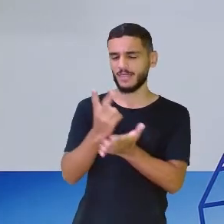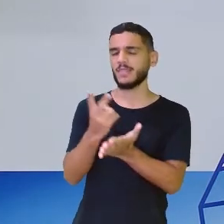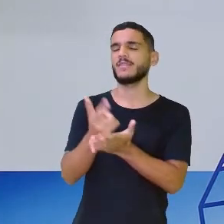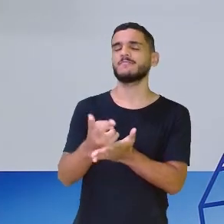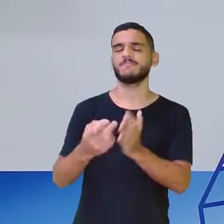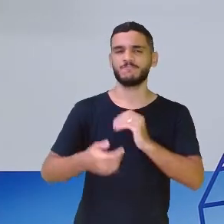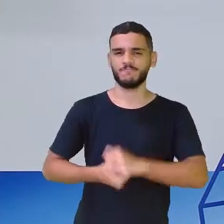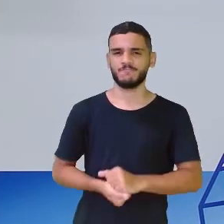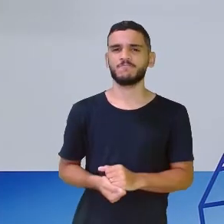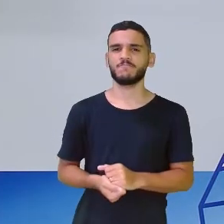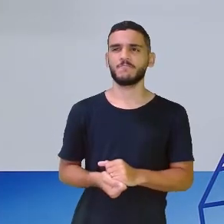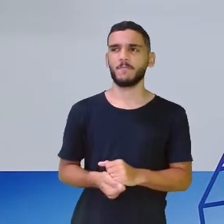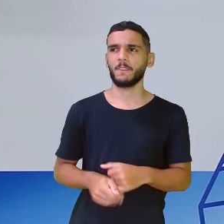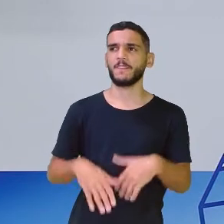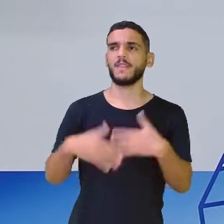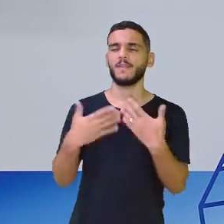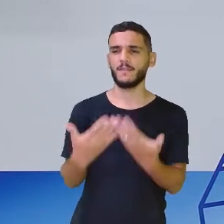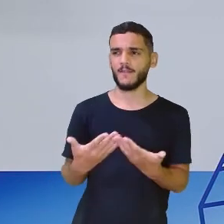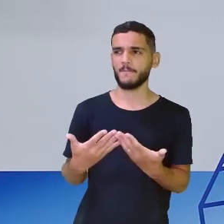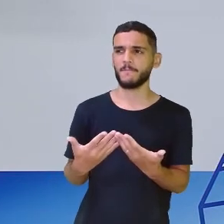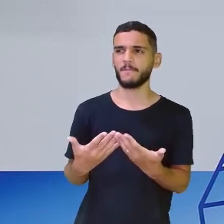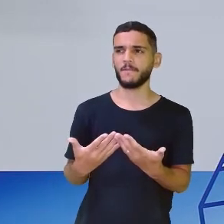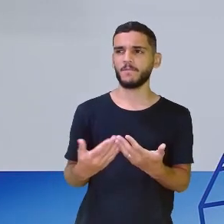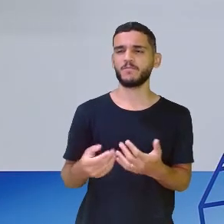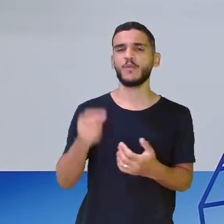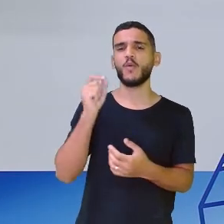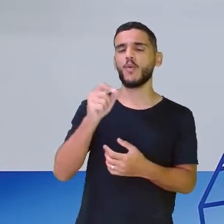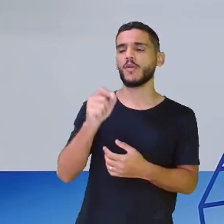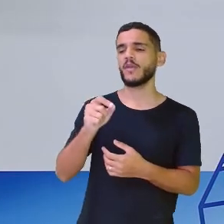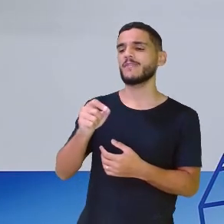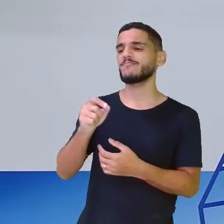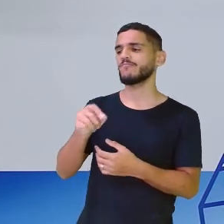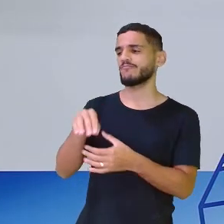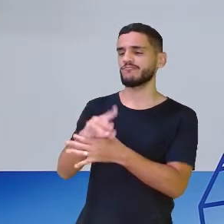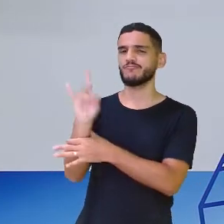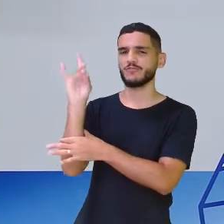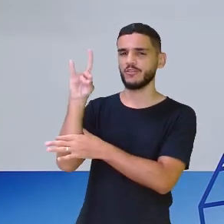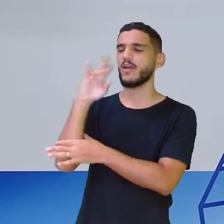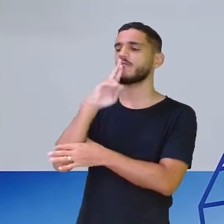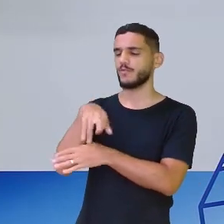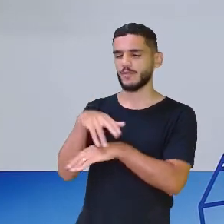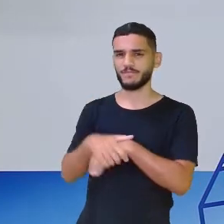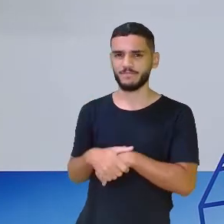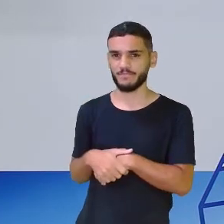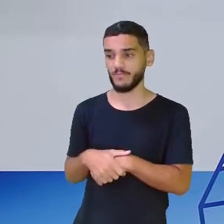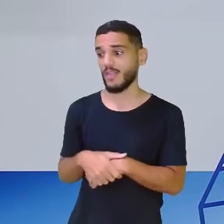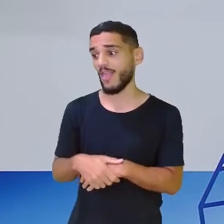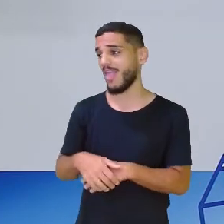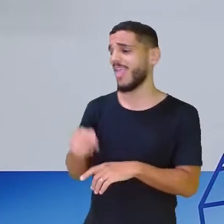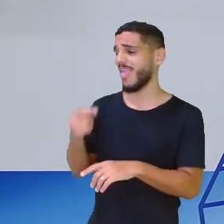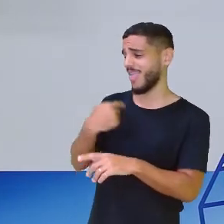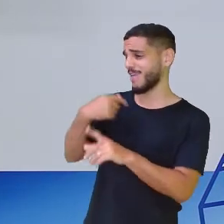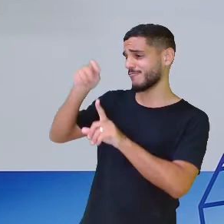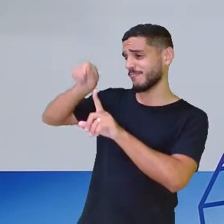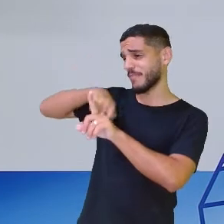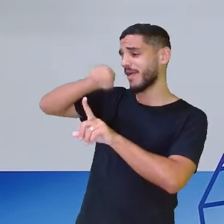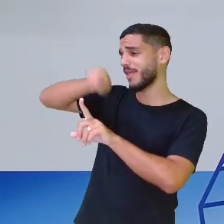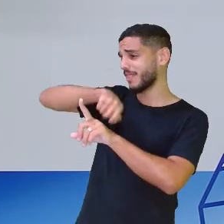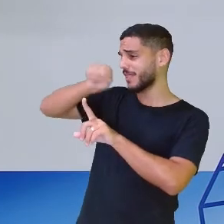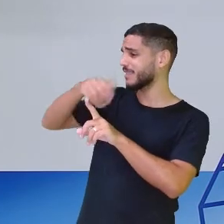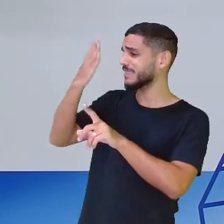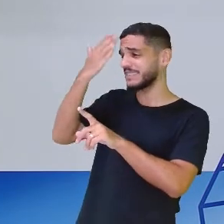rumo. Vamos ouvir agora o que foi que a girafa falou. Das bananas eu não